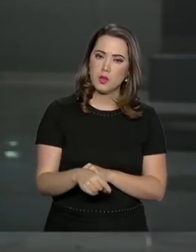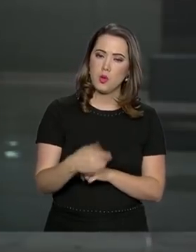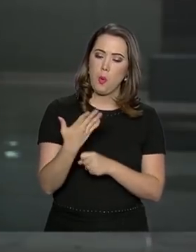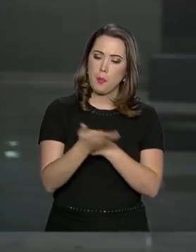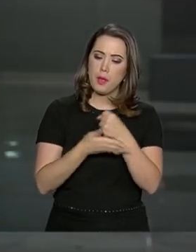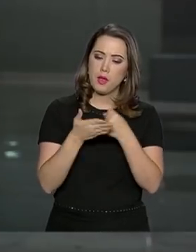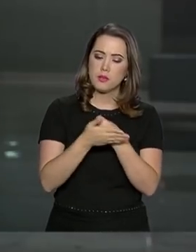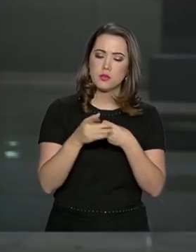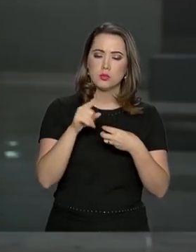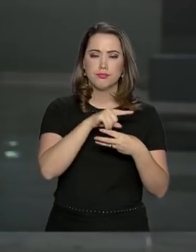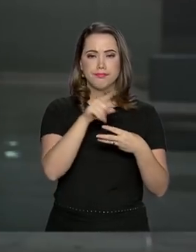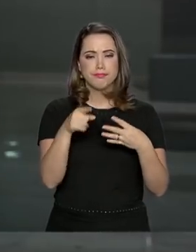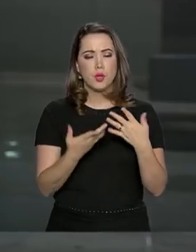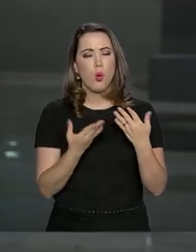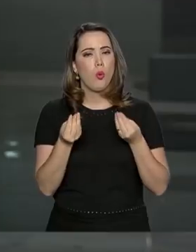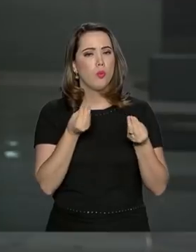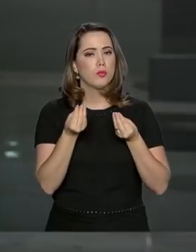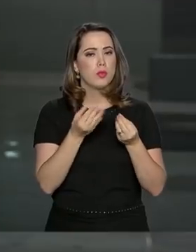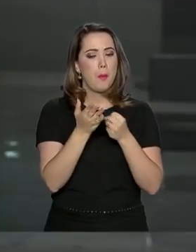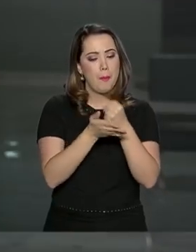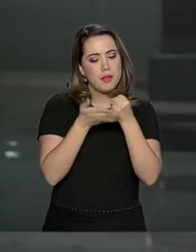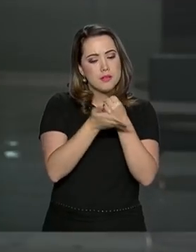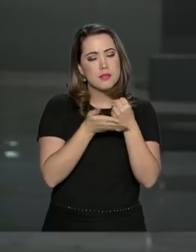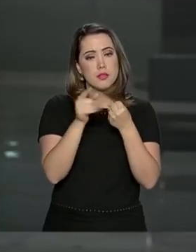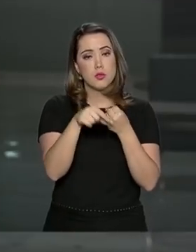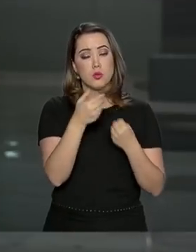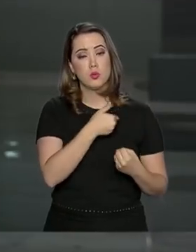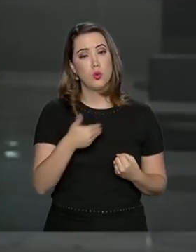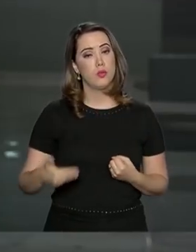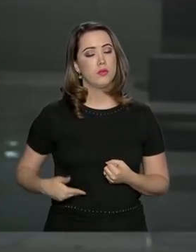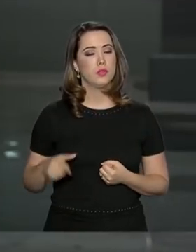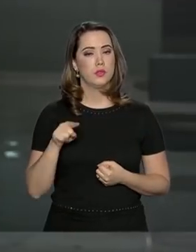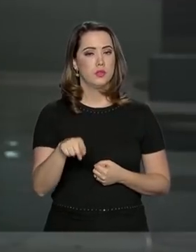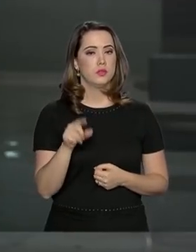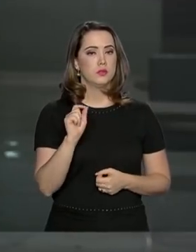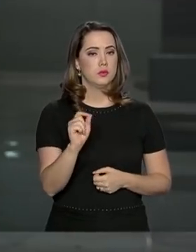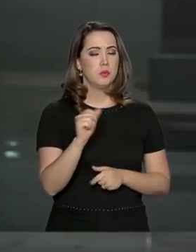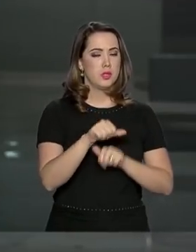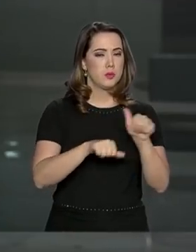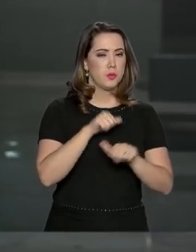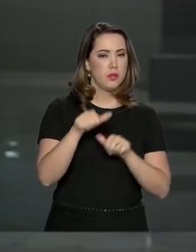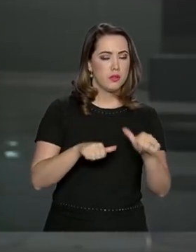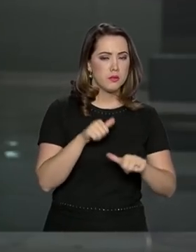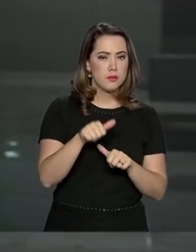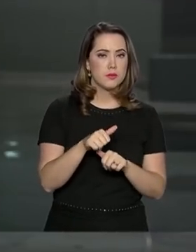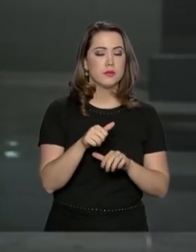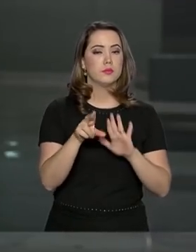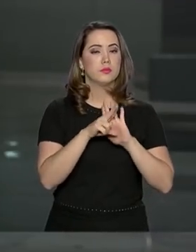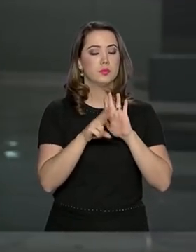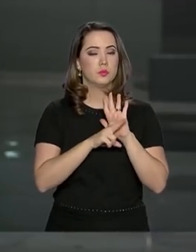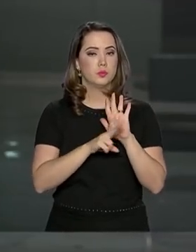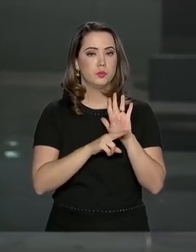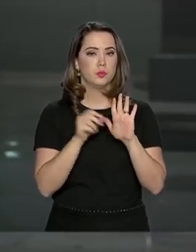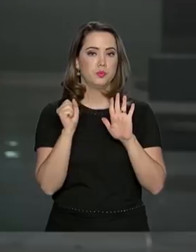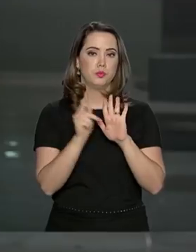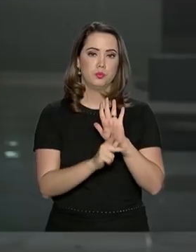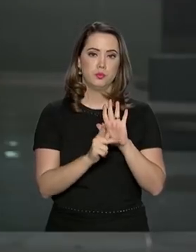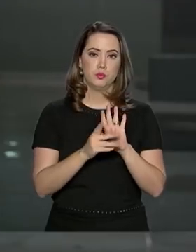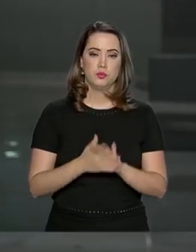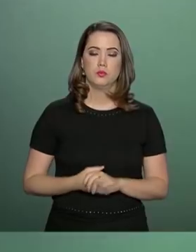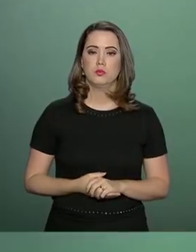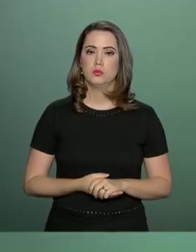pilares estruturados, aliás, pelo governo para as mudanças na regra da aposentadoria.